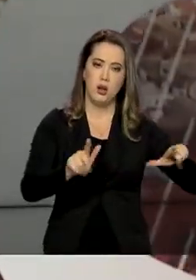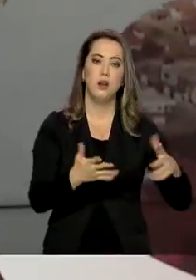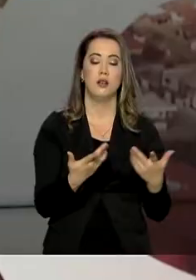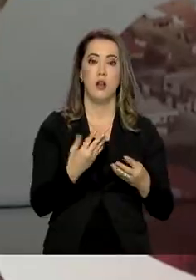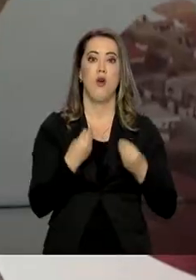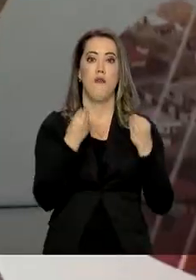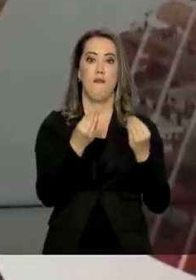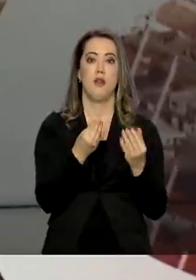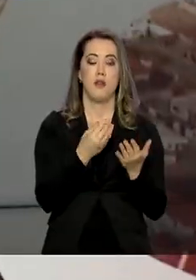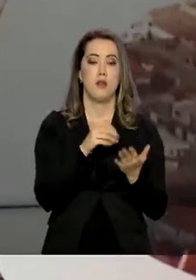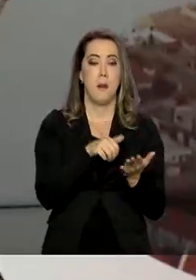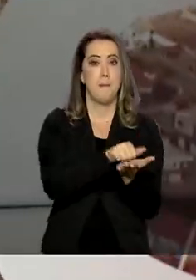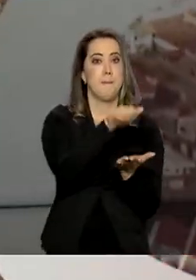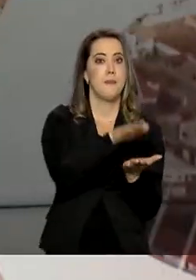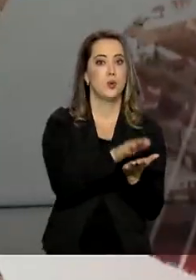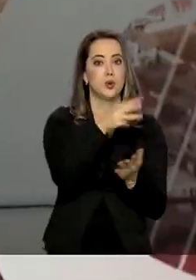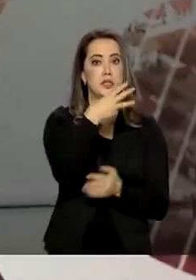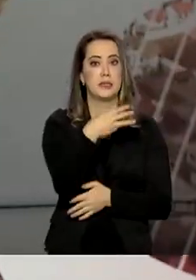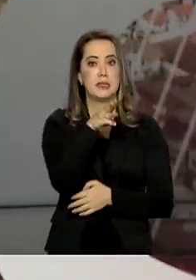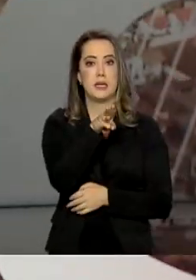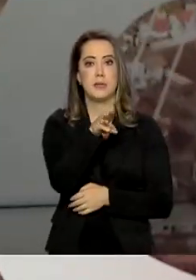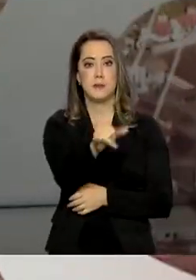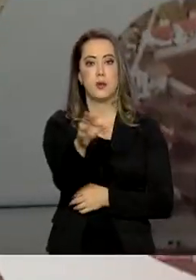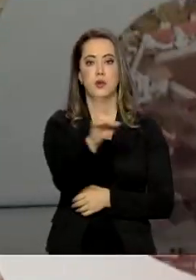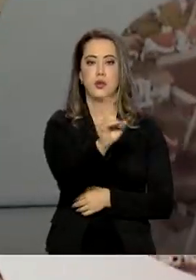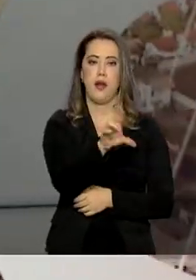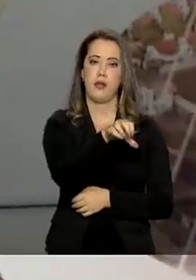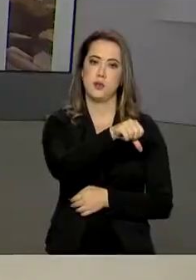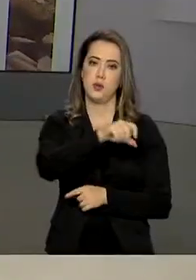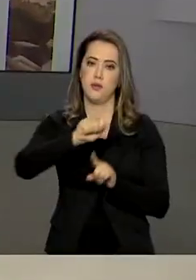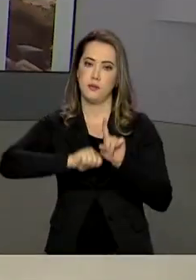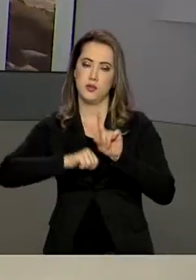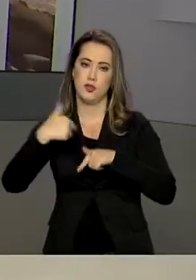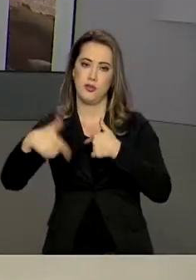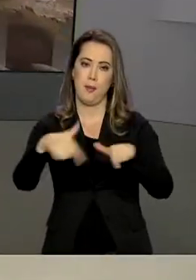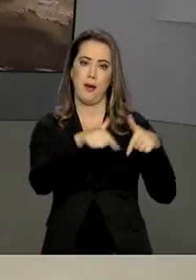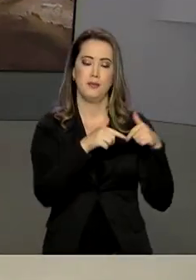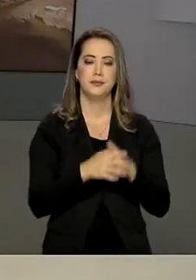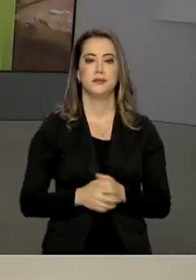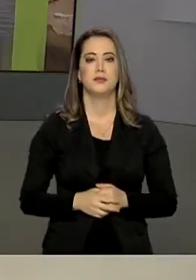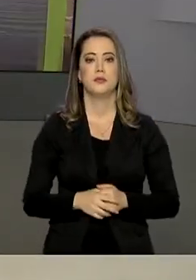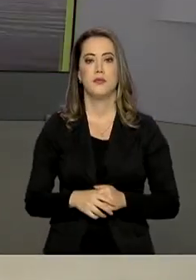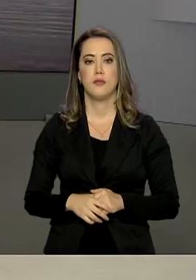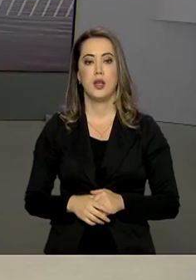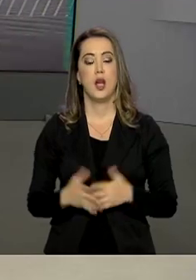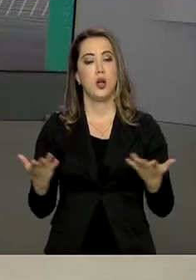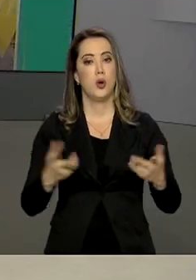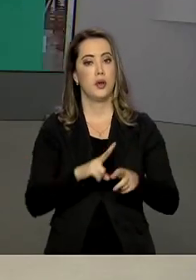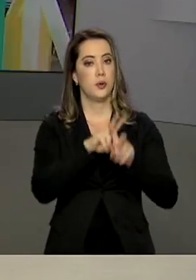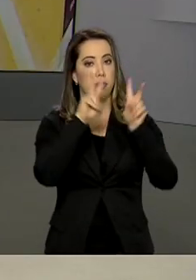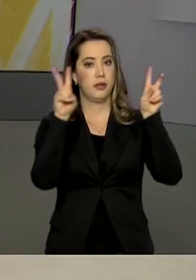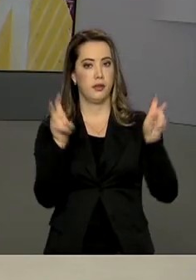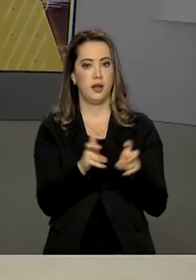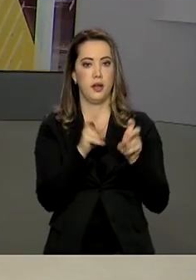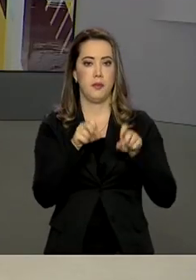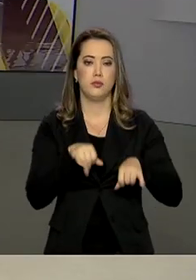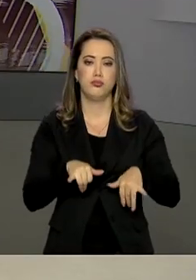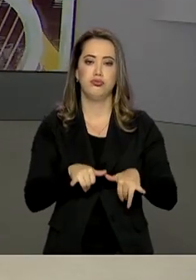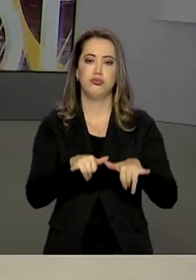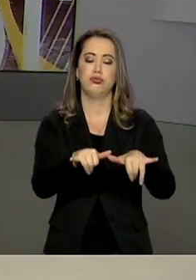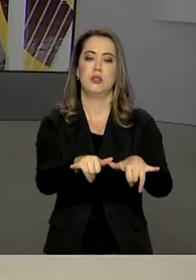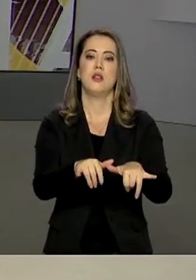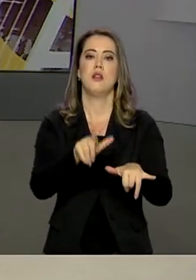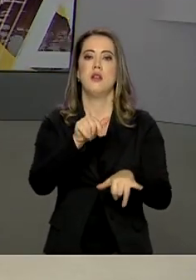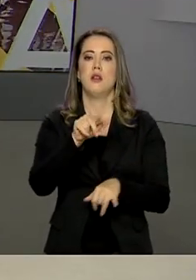bilhões de reais em multas em nove meses de trabalho. Agora vamos às dicas do quadro carrinho de compras.